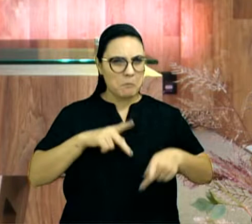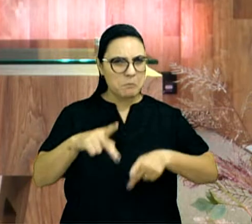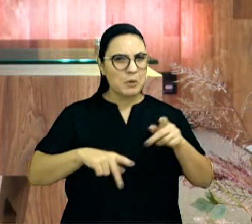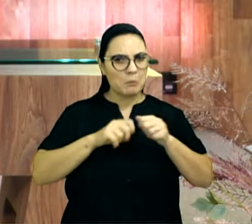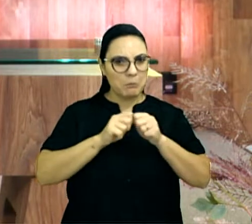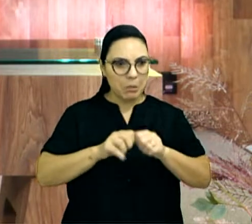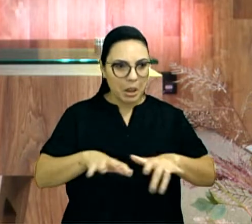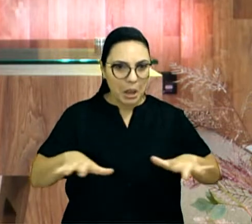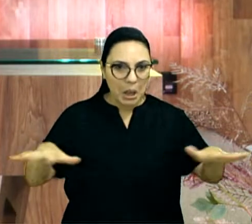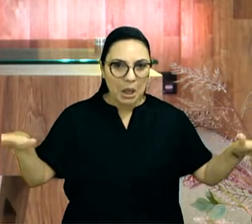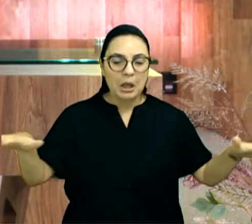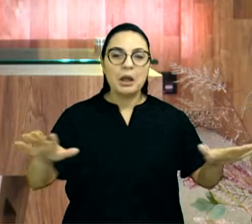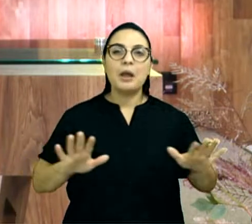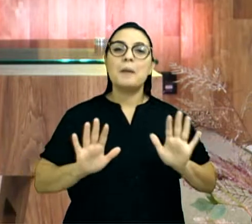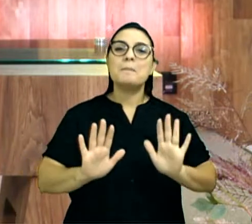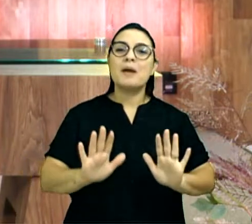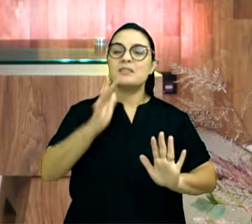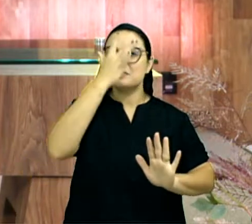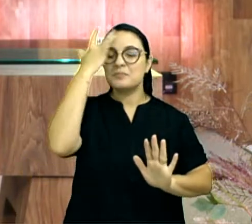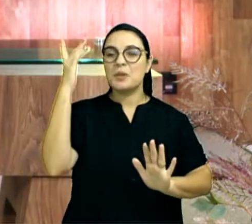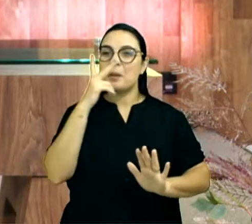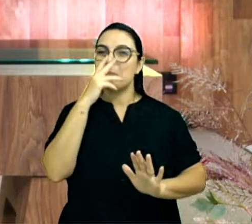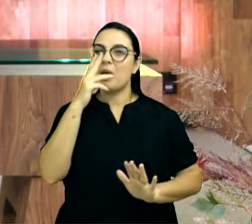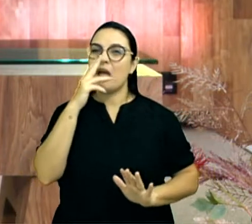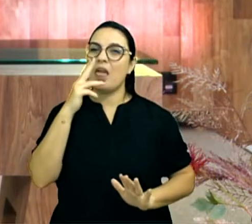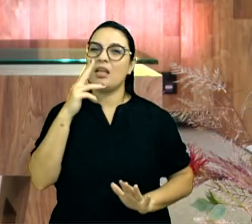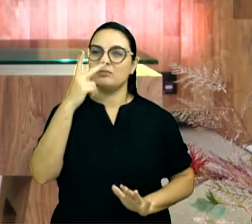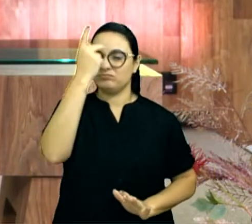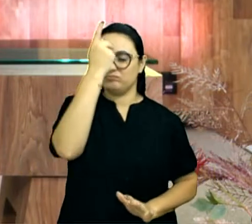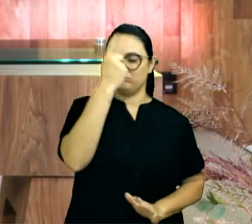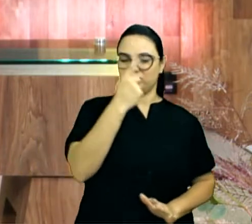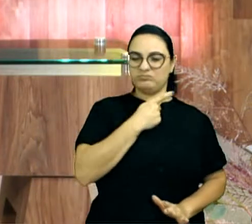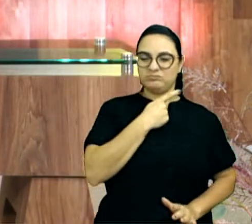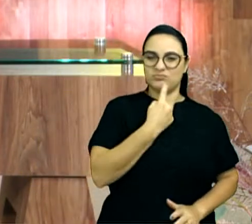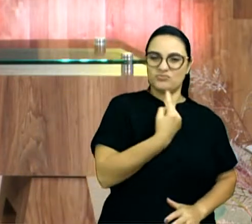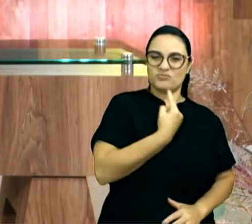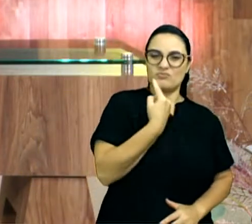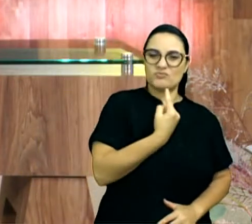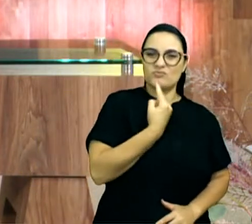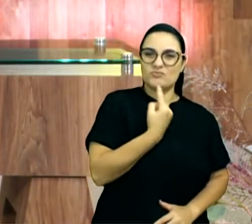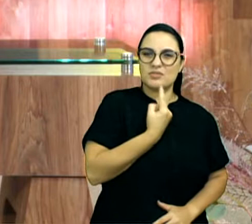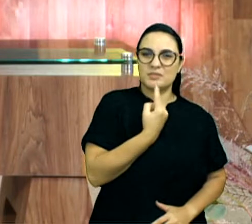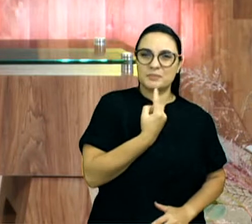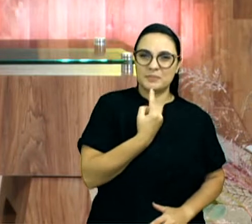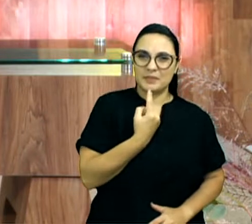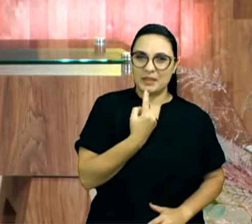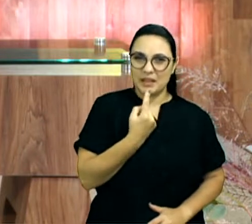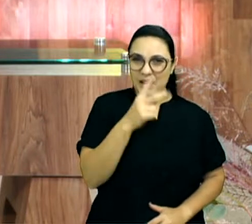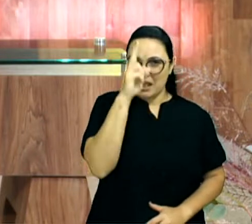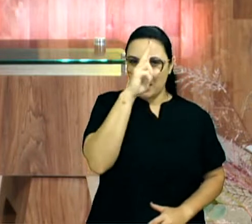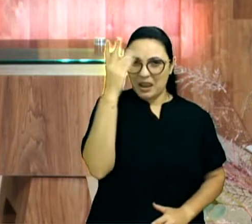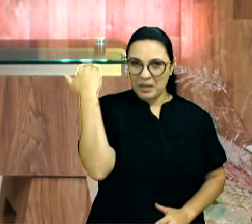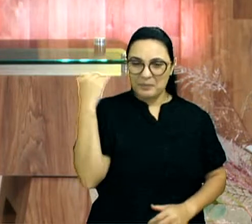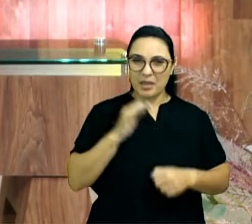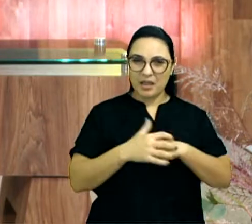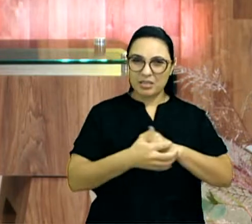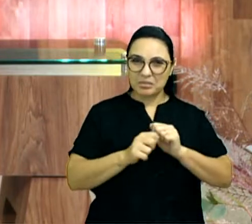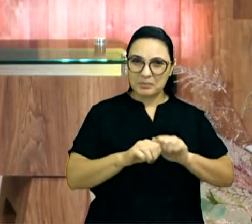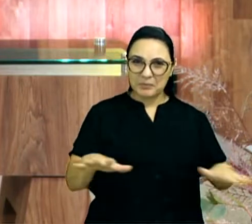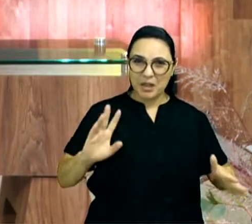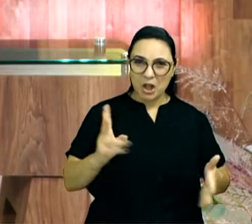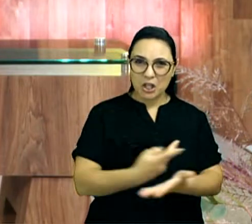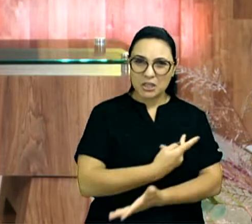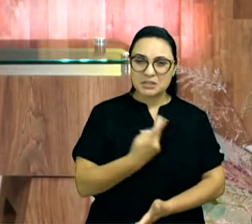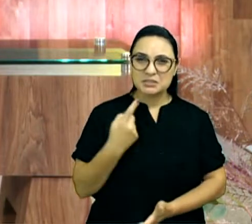mundo, mas as pessoas estão se isolando. Venhamos aí desse advento, que foi a pandemia. Mas a gente percebe que já há algum tempo as